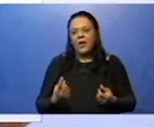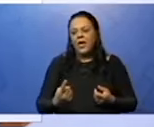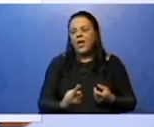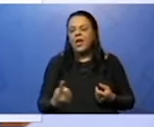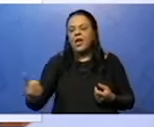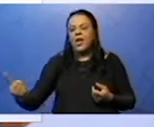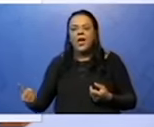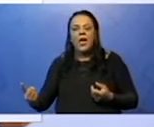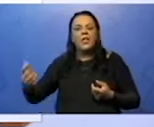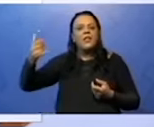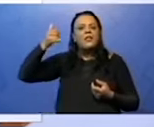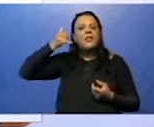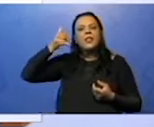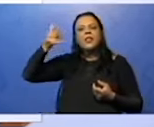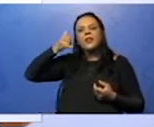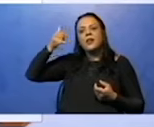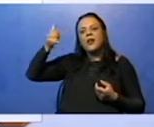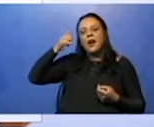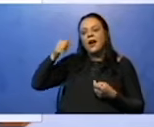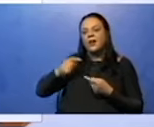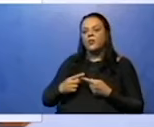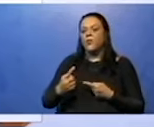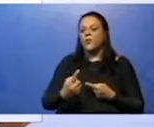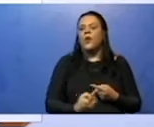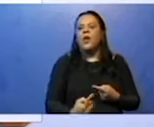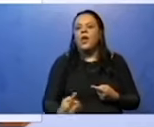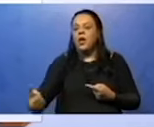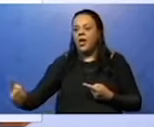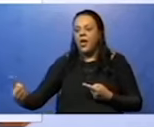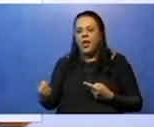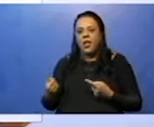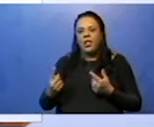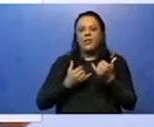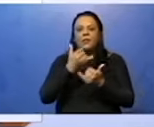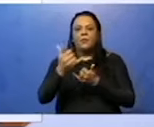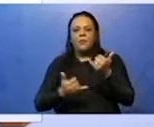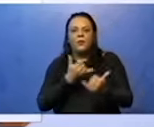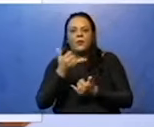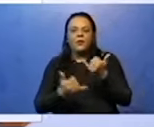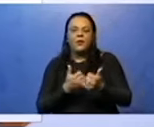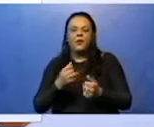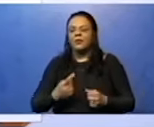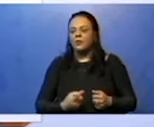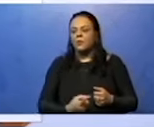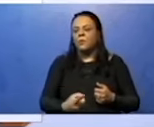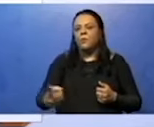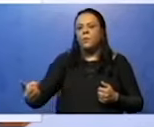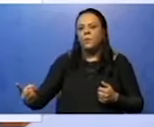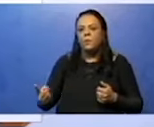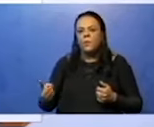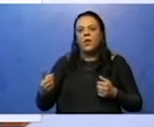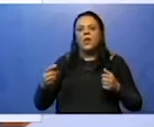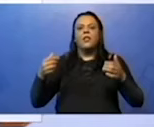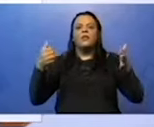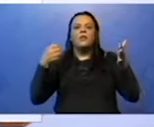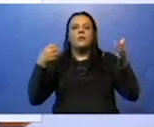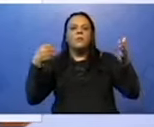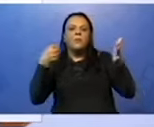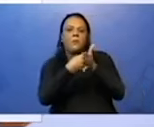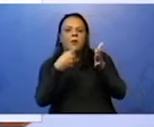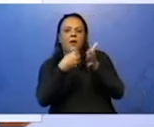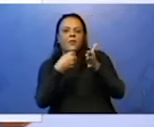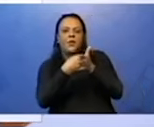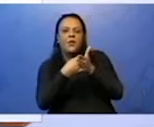brincaram, fizeram, bateram. Se eu falo assim, por exemplo, você está dentro da sala e falaram,